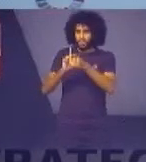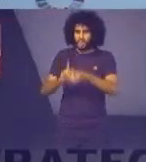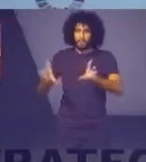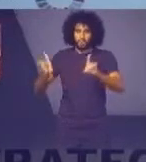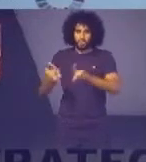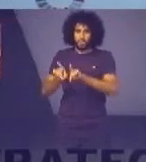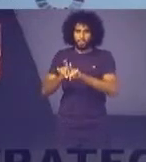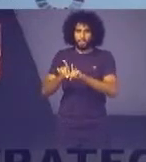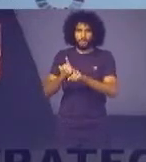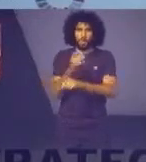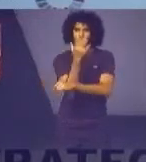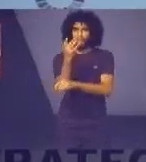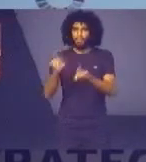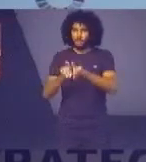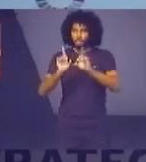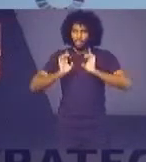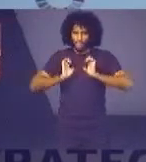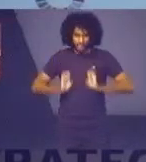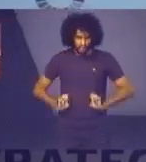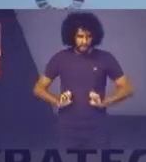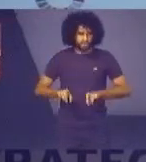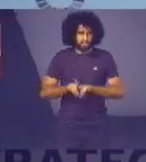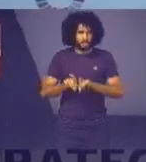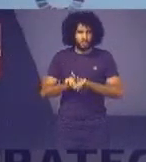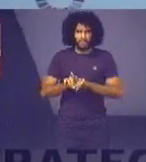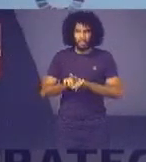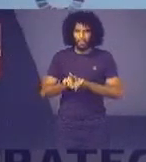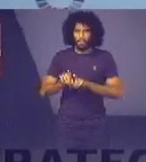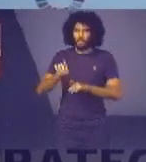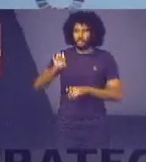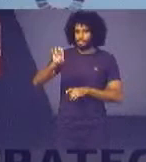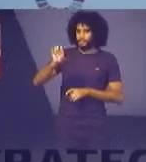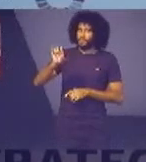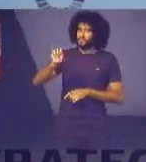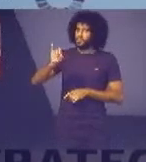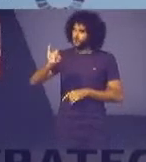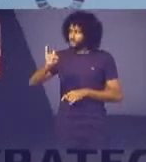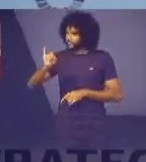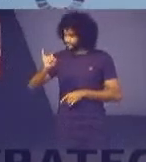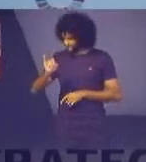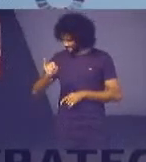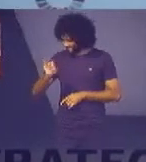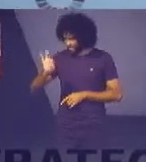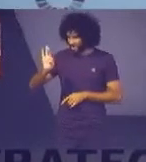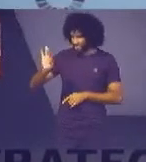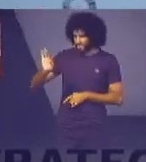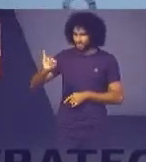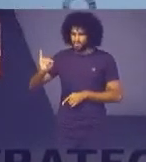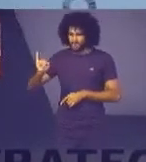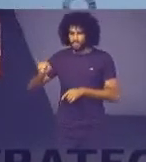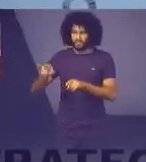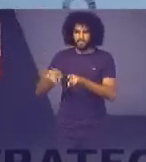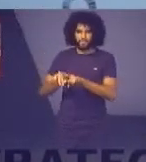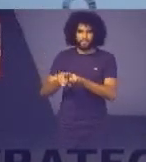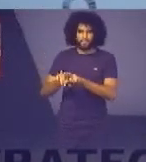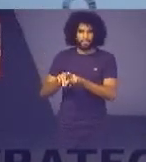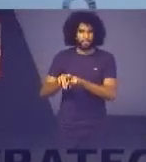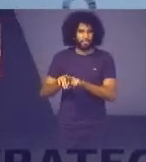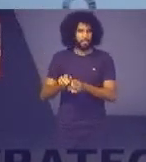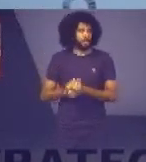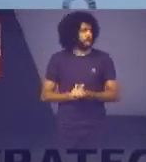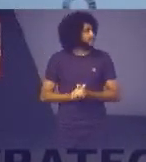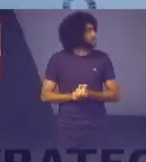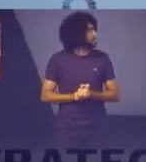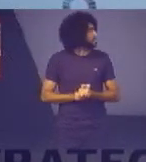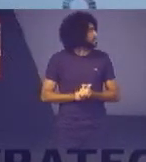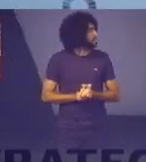Bioética, tecnologia da informação, inteligência artificial São dimensões que vão se sucedendo E